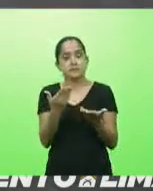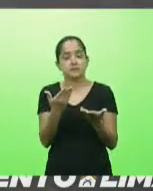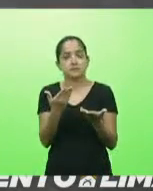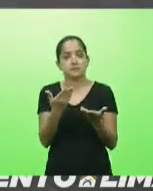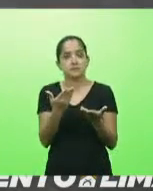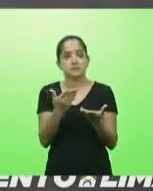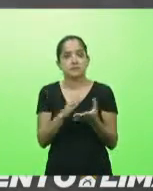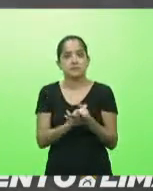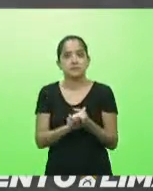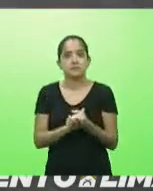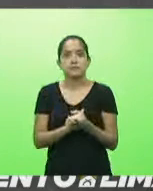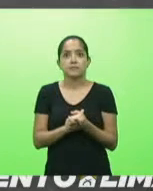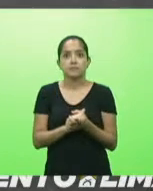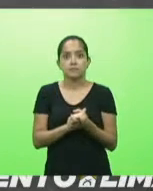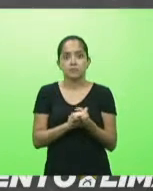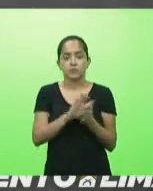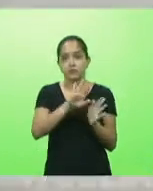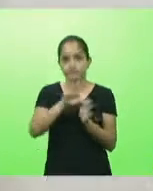Pode tirar a imagem ali.